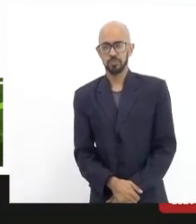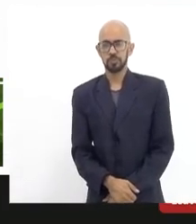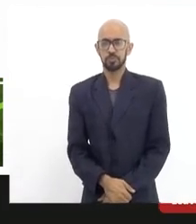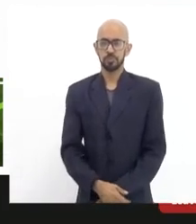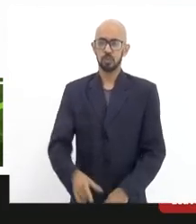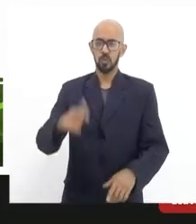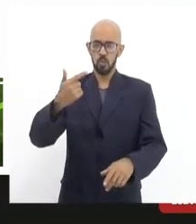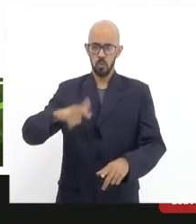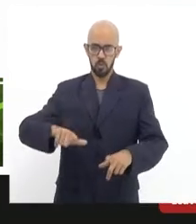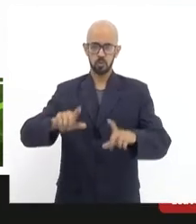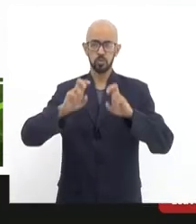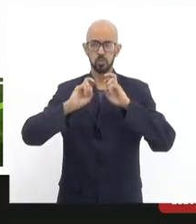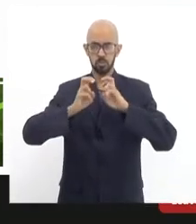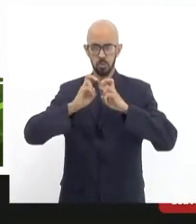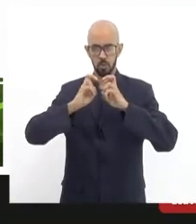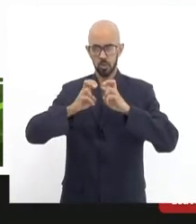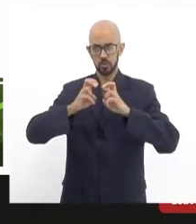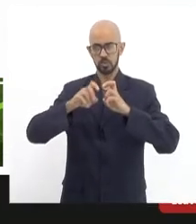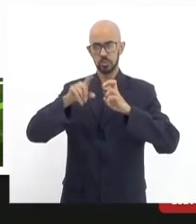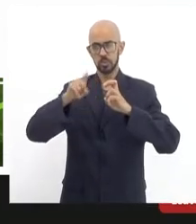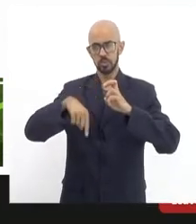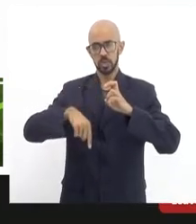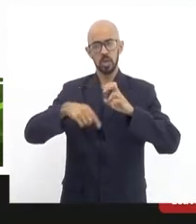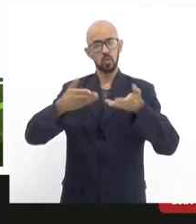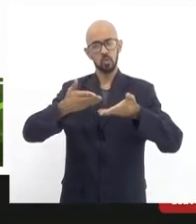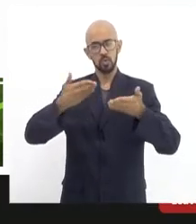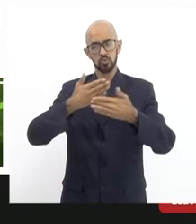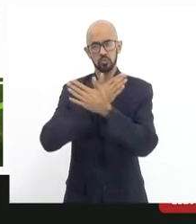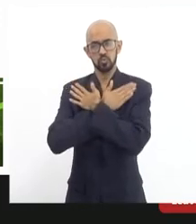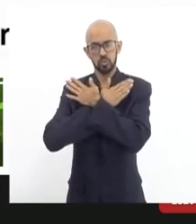mais um bonde que é hoje um defunto,